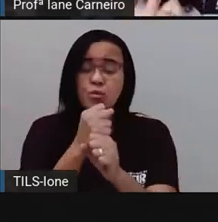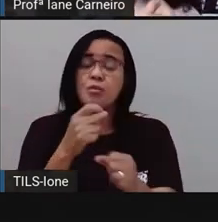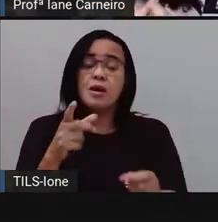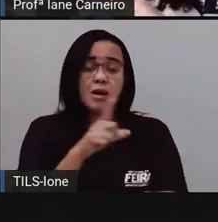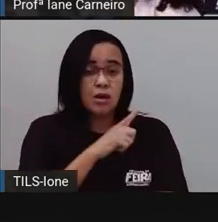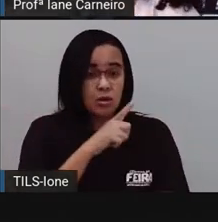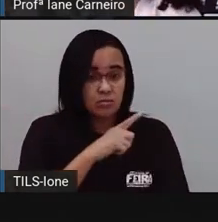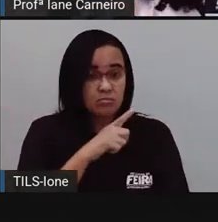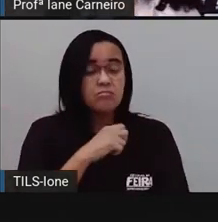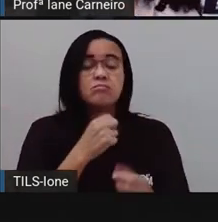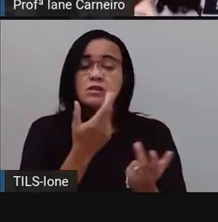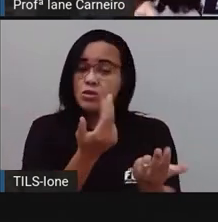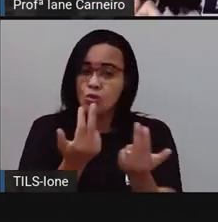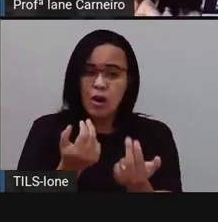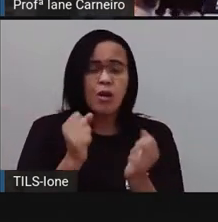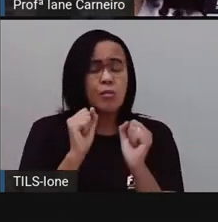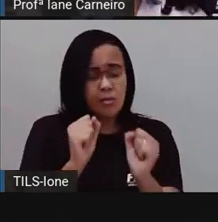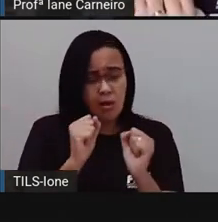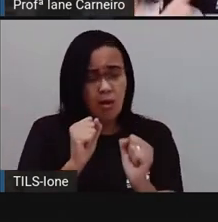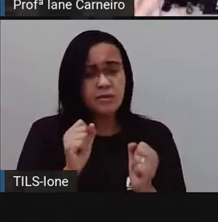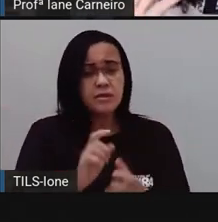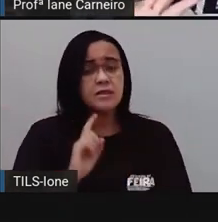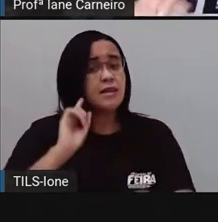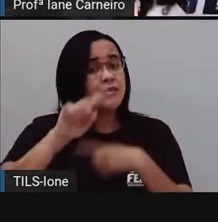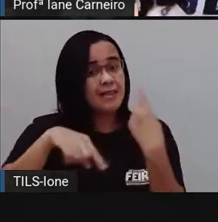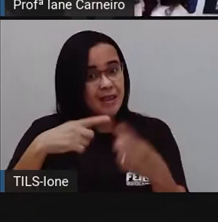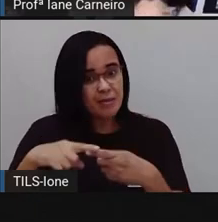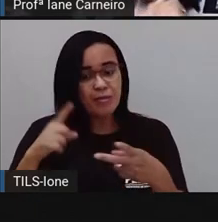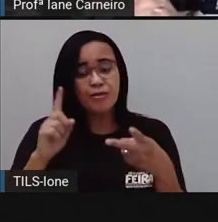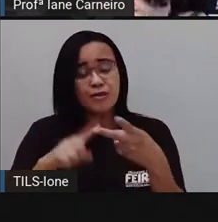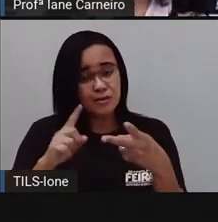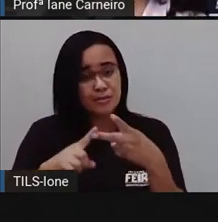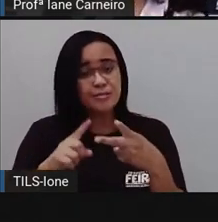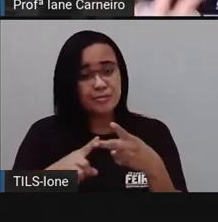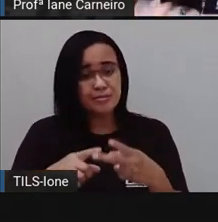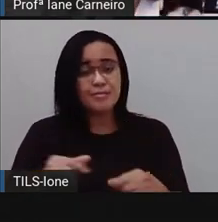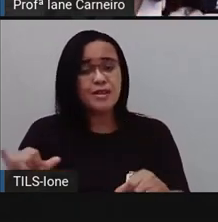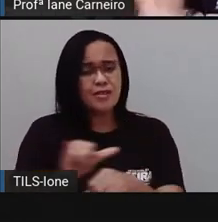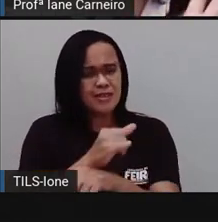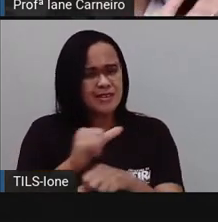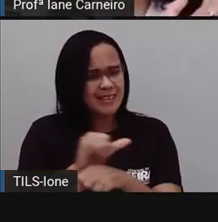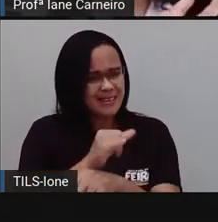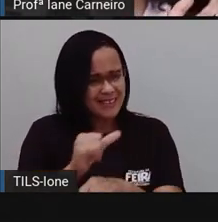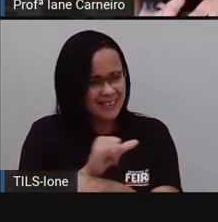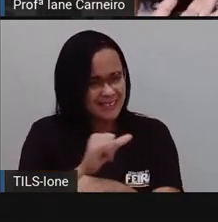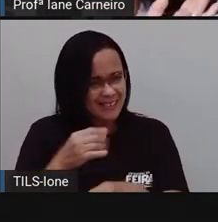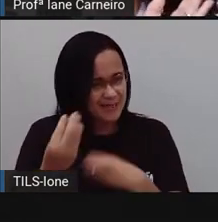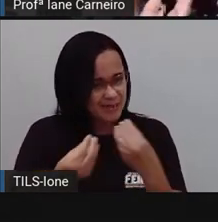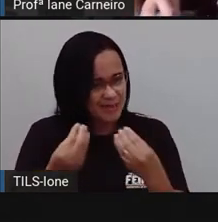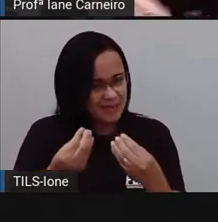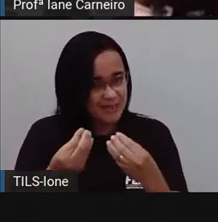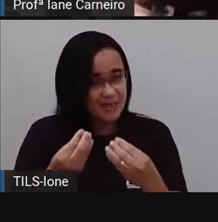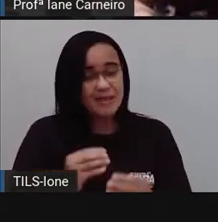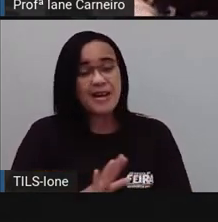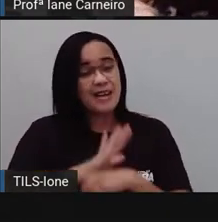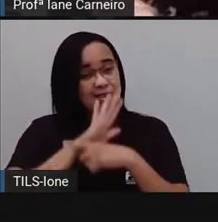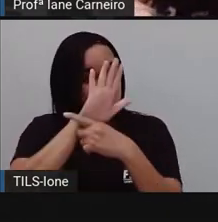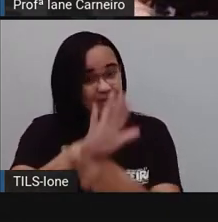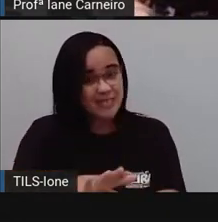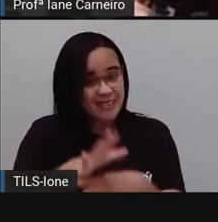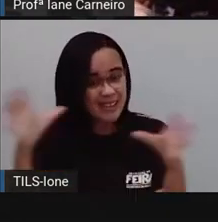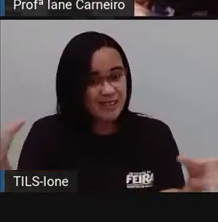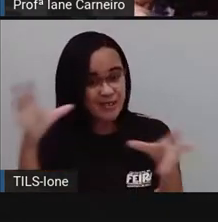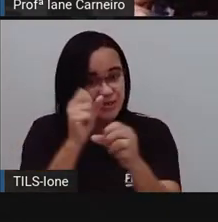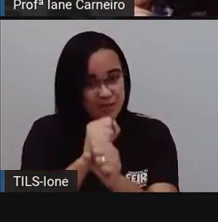depois, você soma os outros, tá bom? É uma estratégia também que vocês podem aí... Porque a ordem não vai alterar, tá bom? Então, a vai